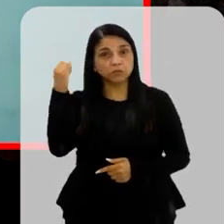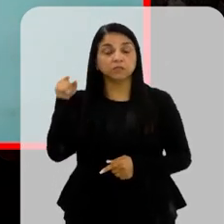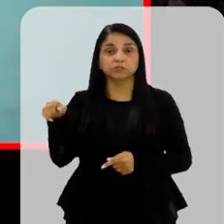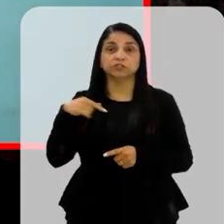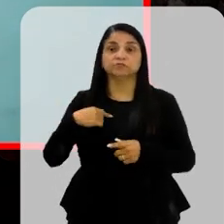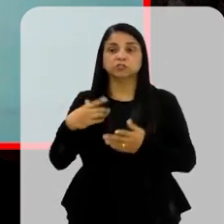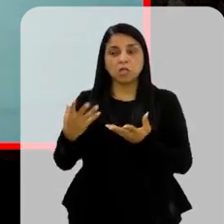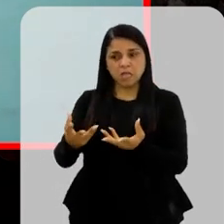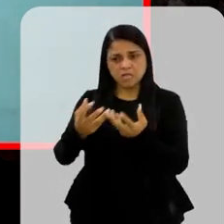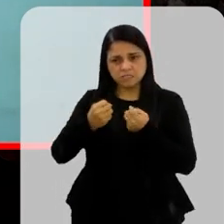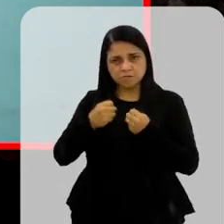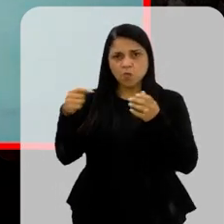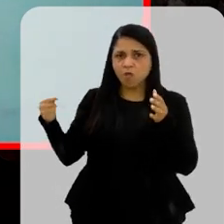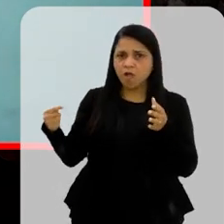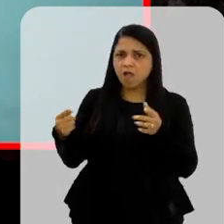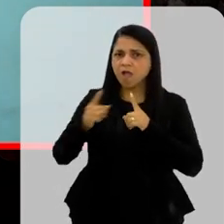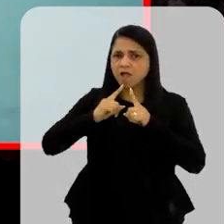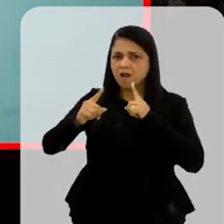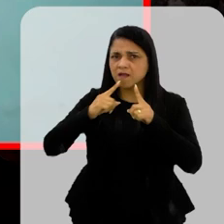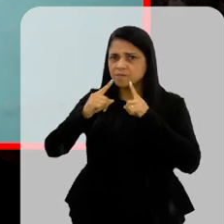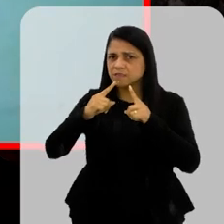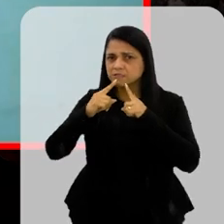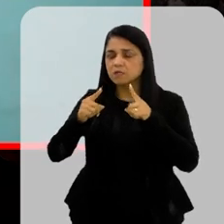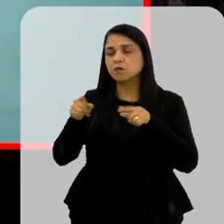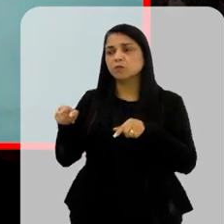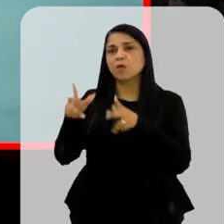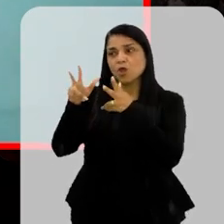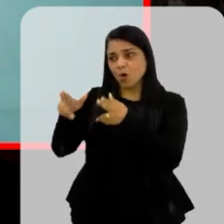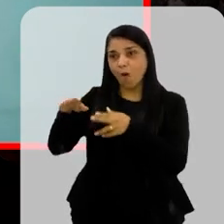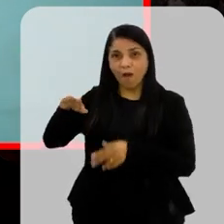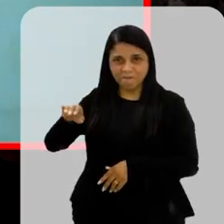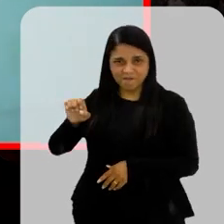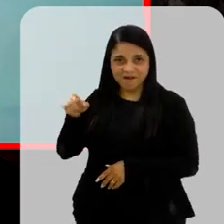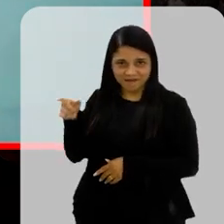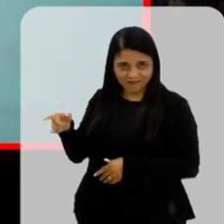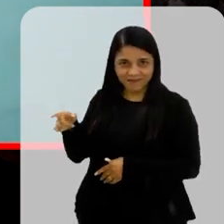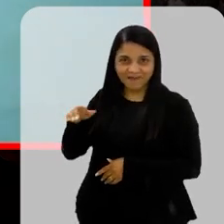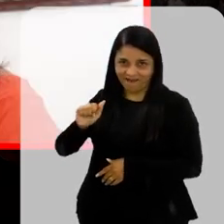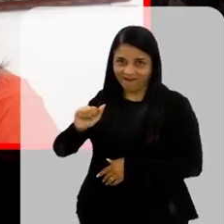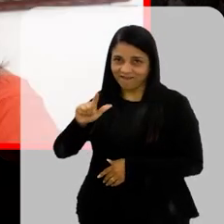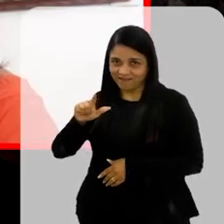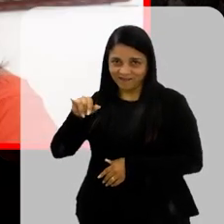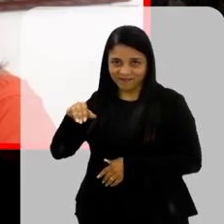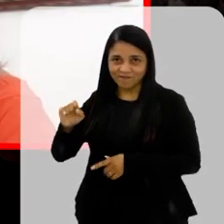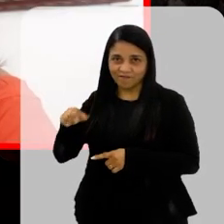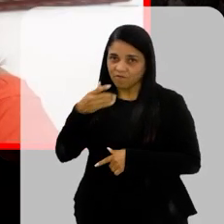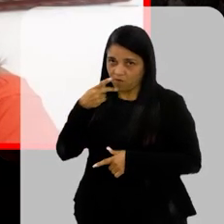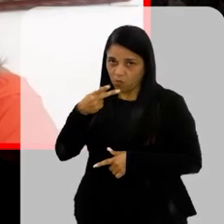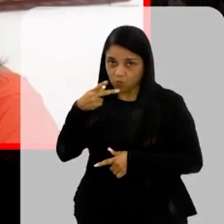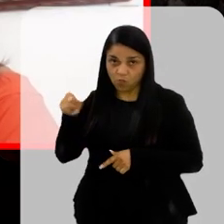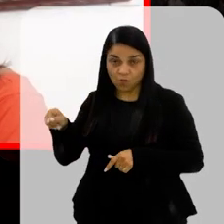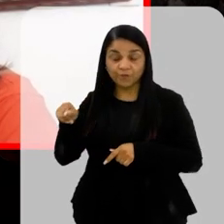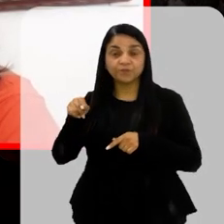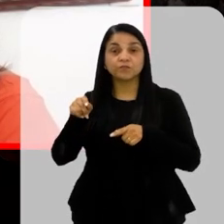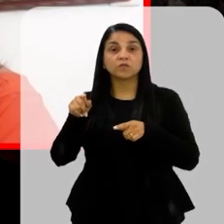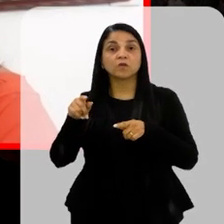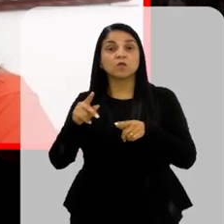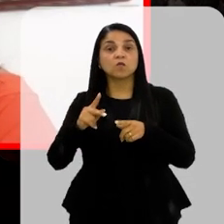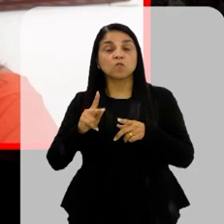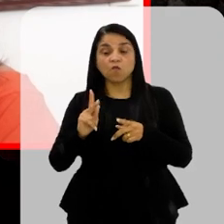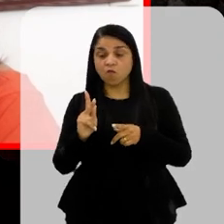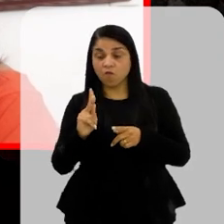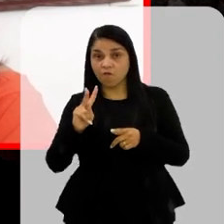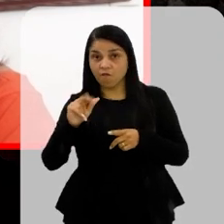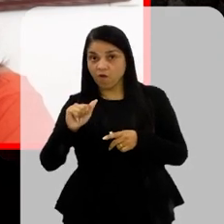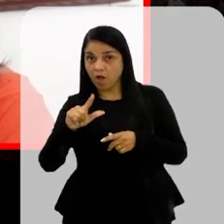reclamações De pacientes Como a mãezinha Pâncreas Aline citou Que no valor Do